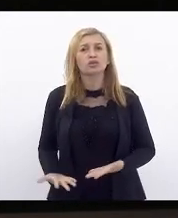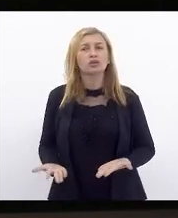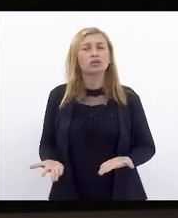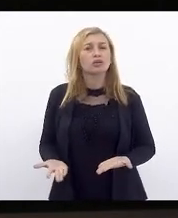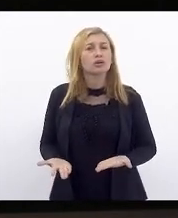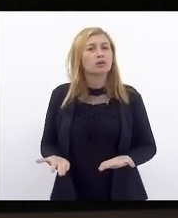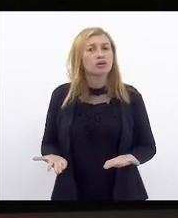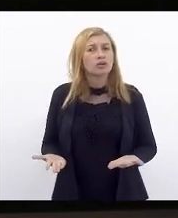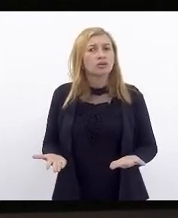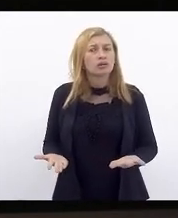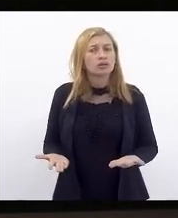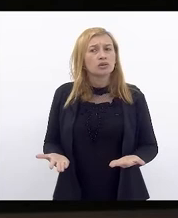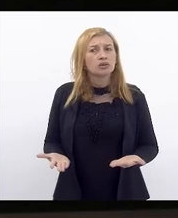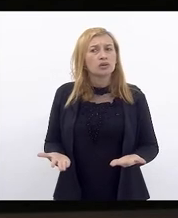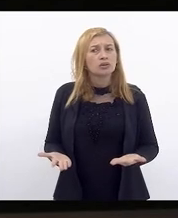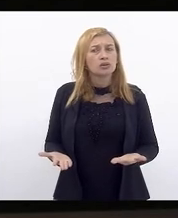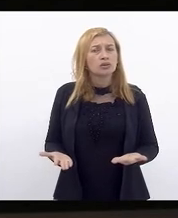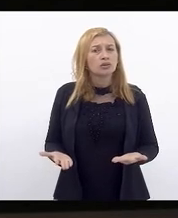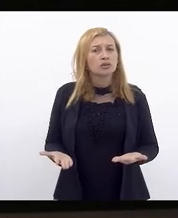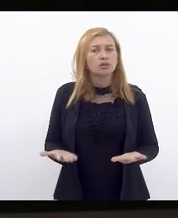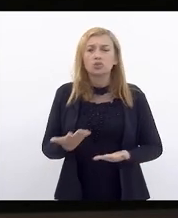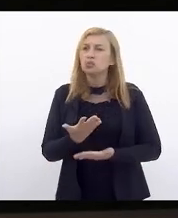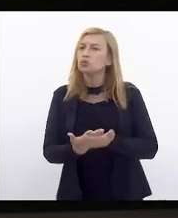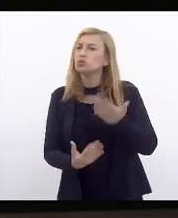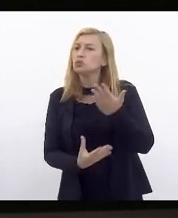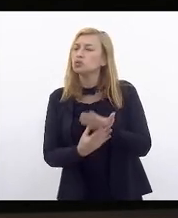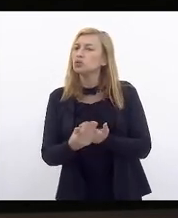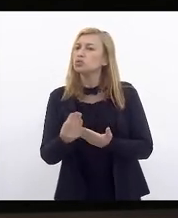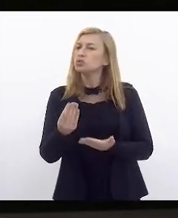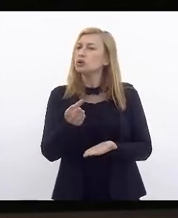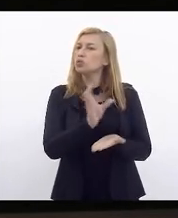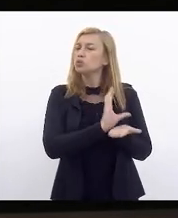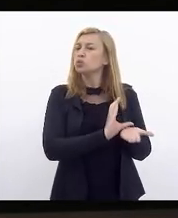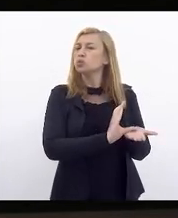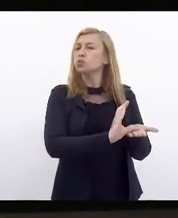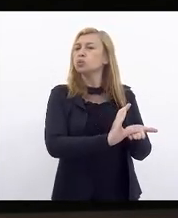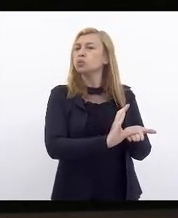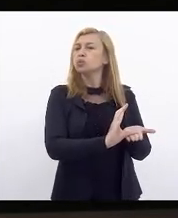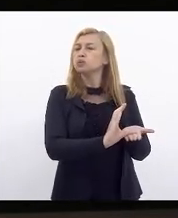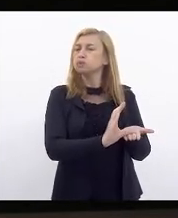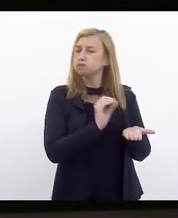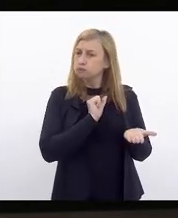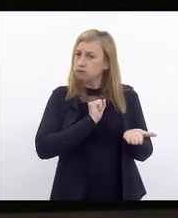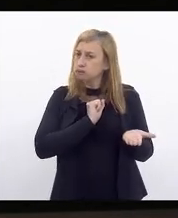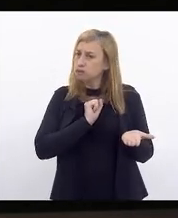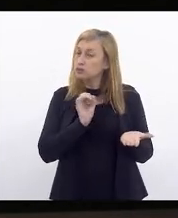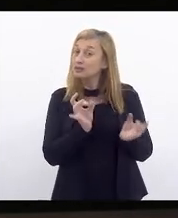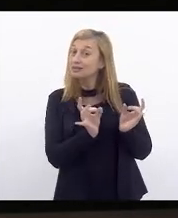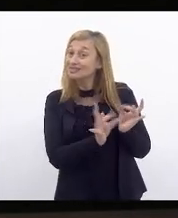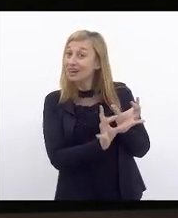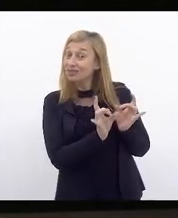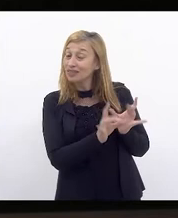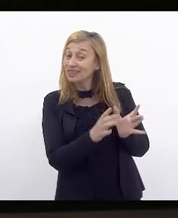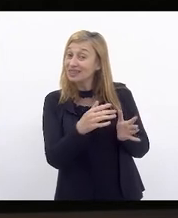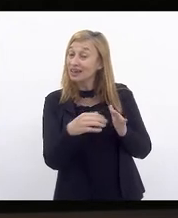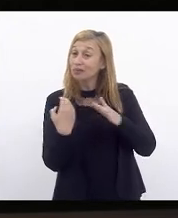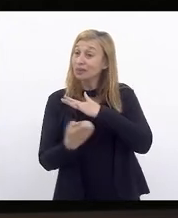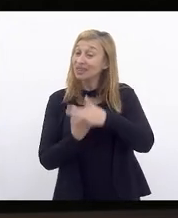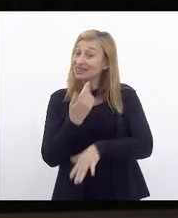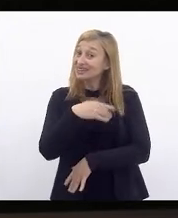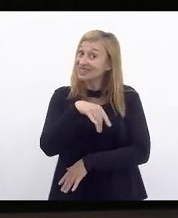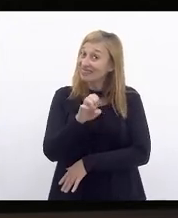tem nas suas mãos os recursos advindos da venda da SEDAI.